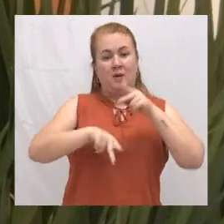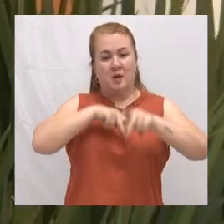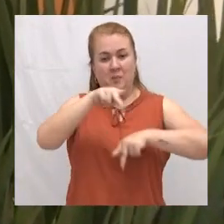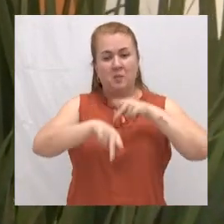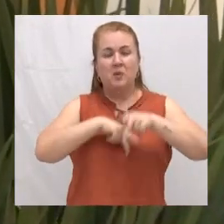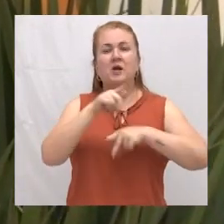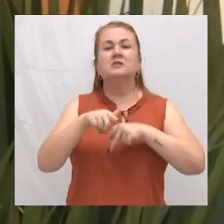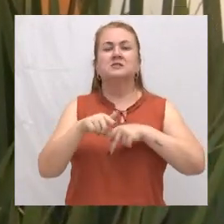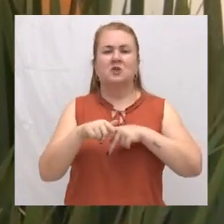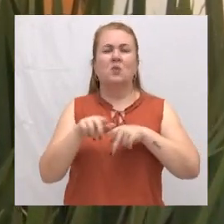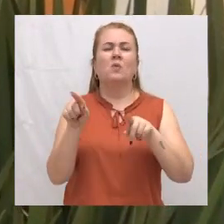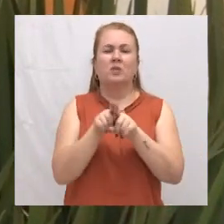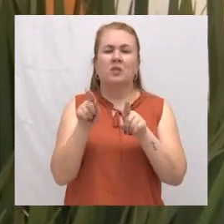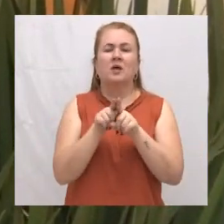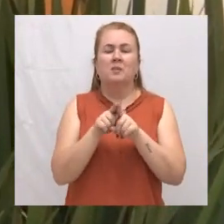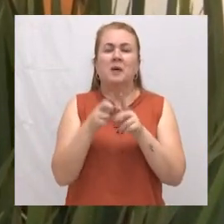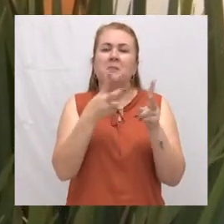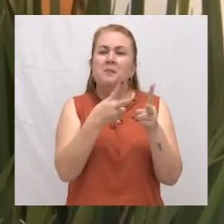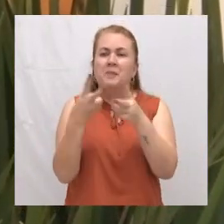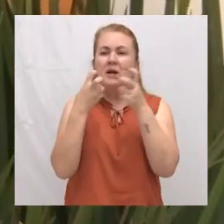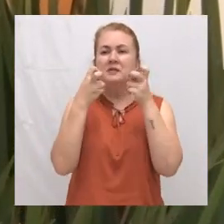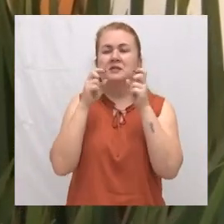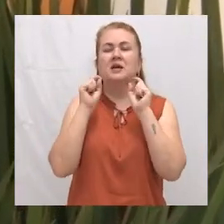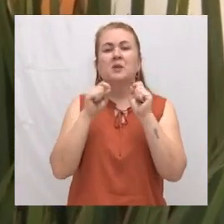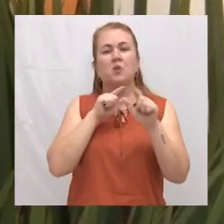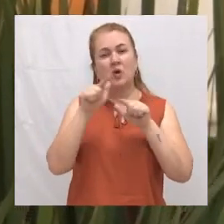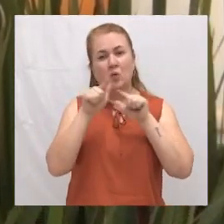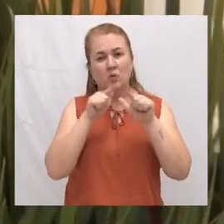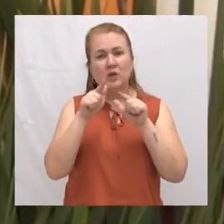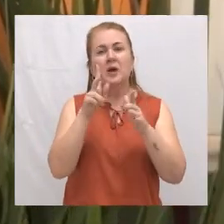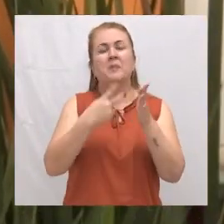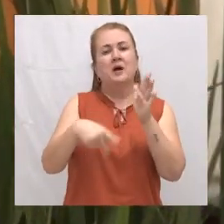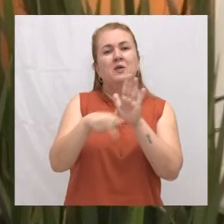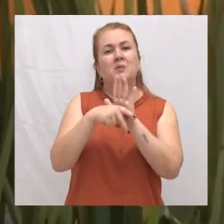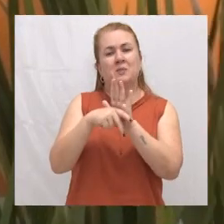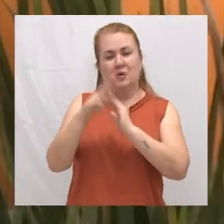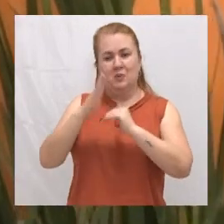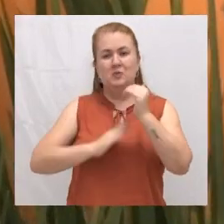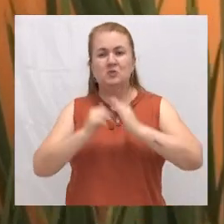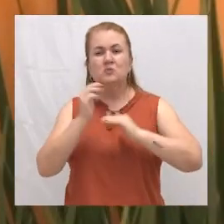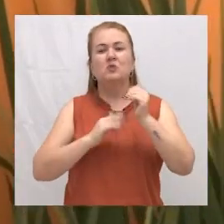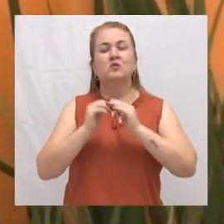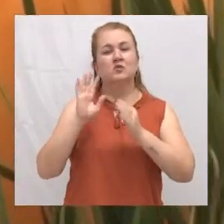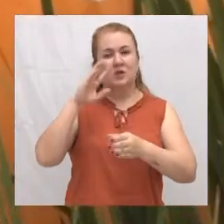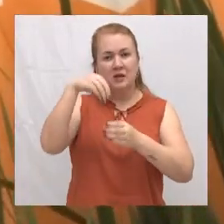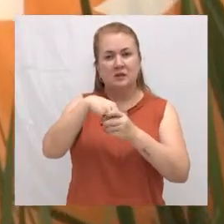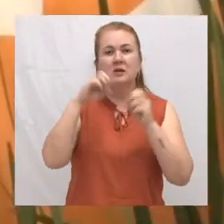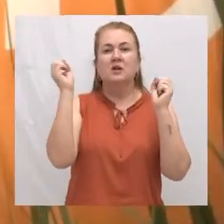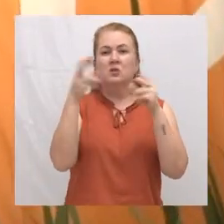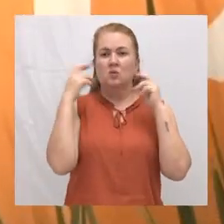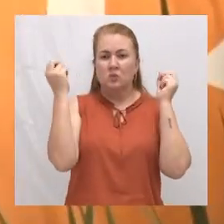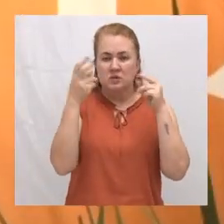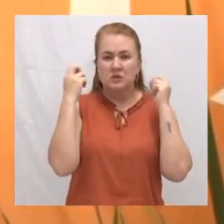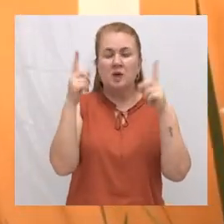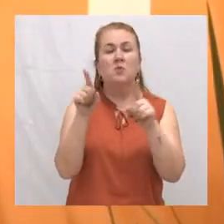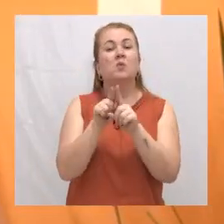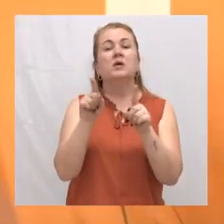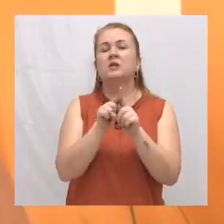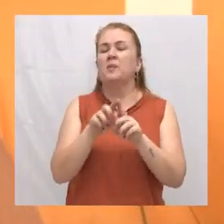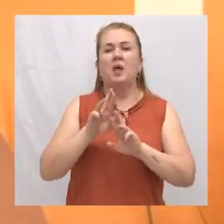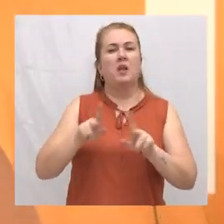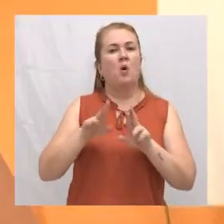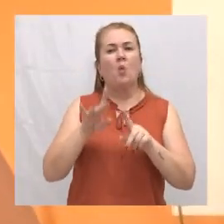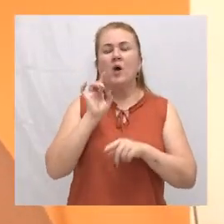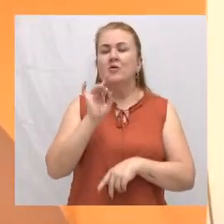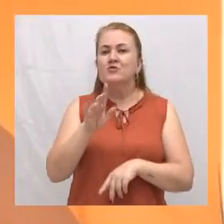considere toda essa ação frente ao município, que considere não só a